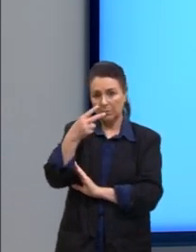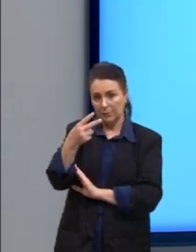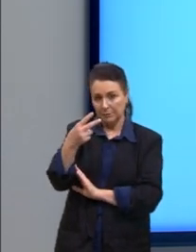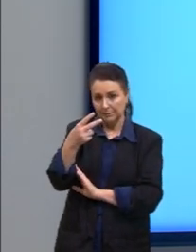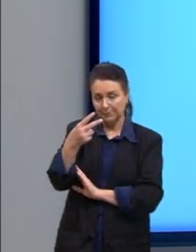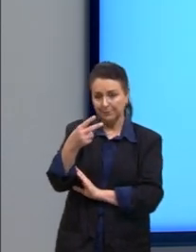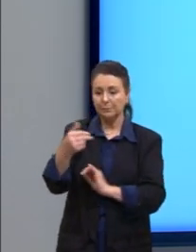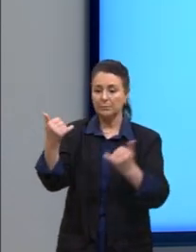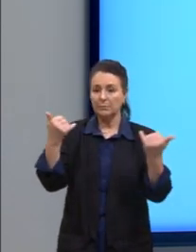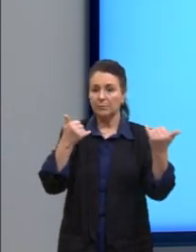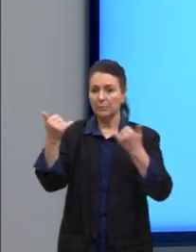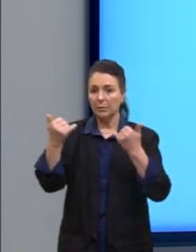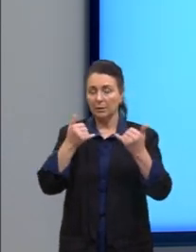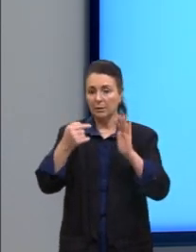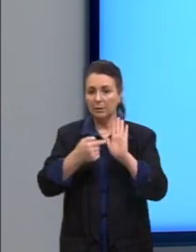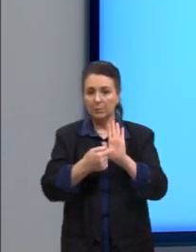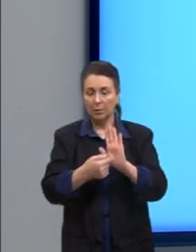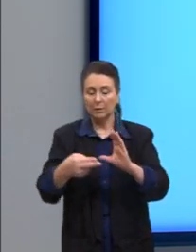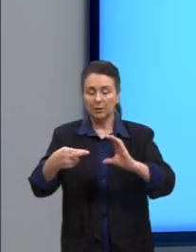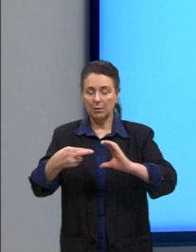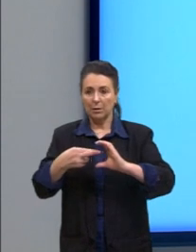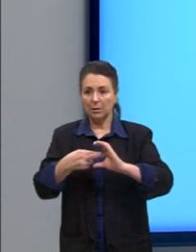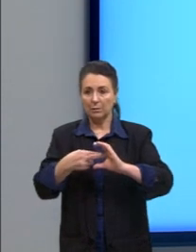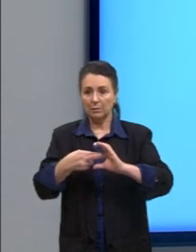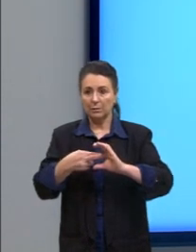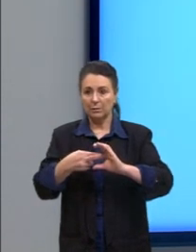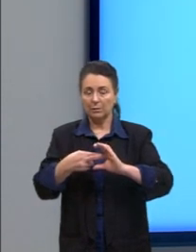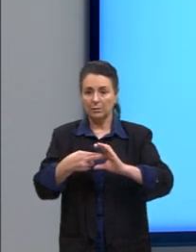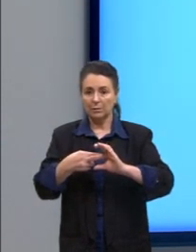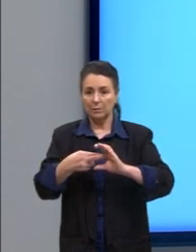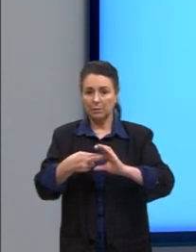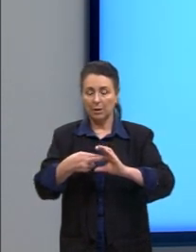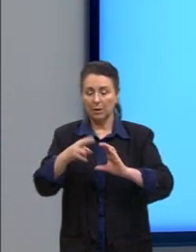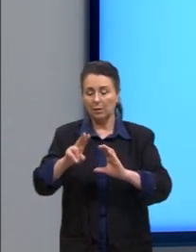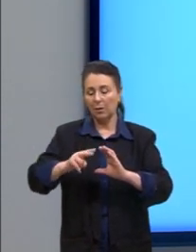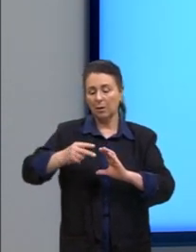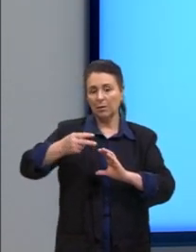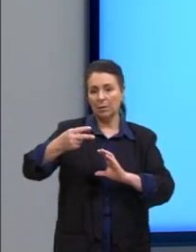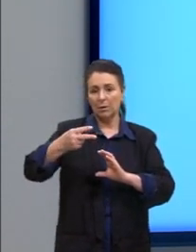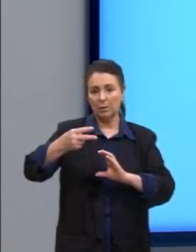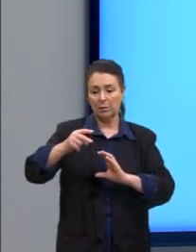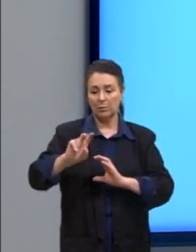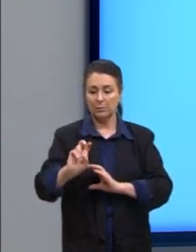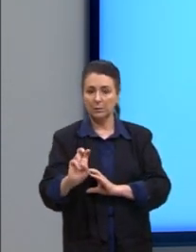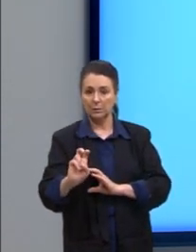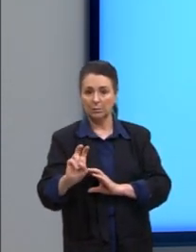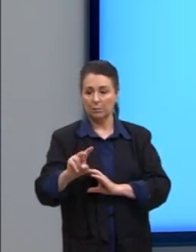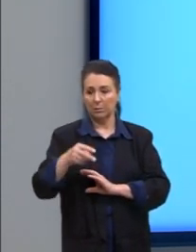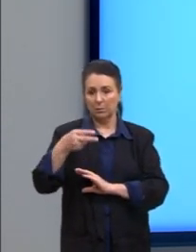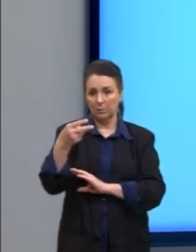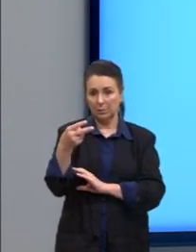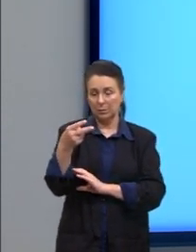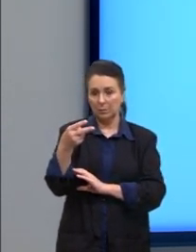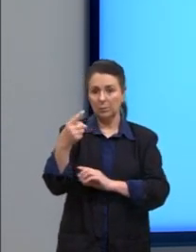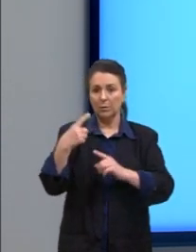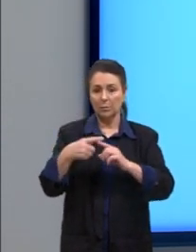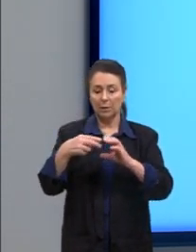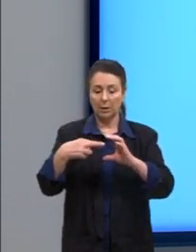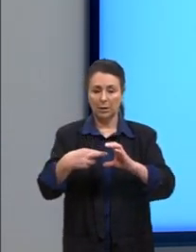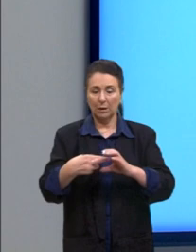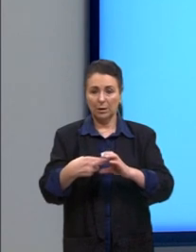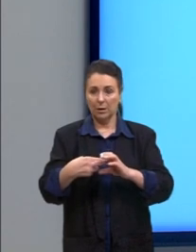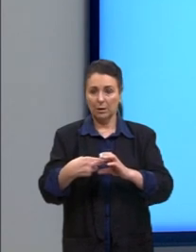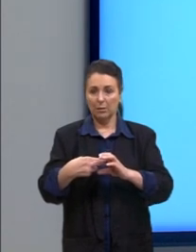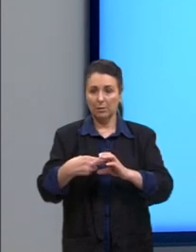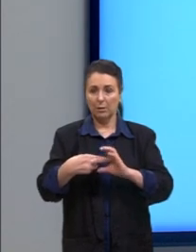informação nos traz o raio. Se o raio ao quadrado é igual a 5 ao quadrado, é porque raio é